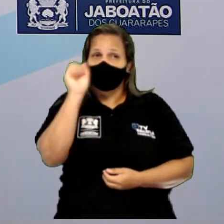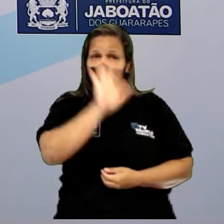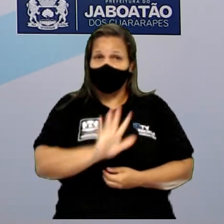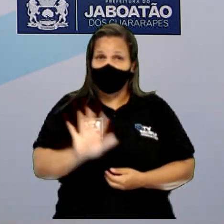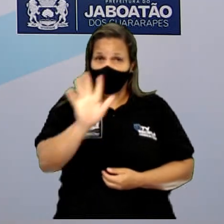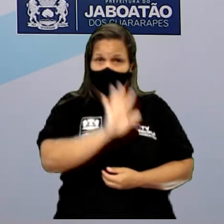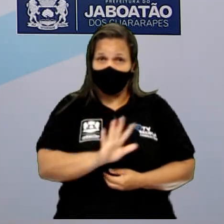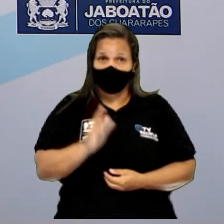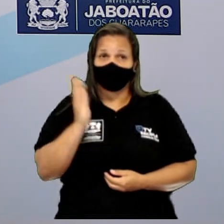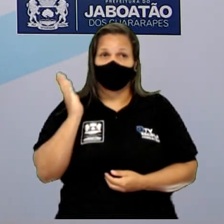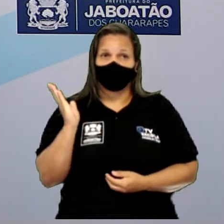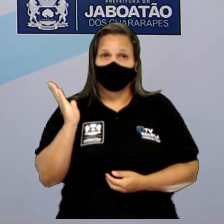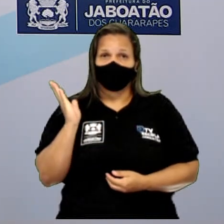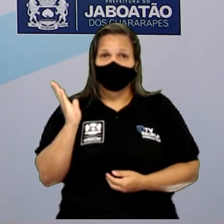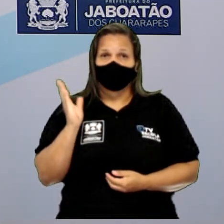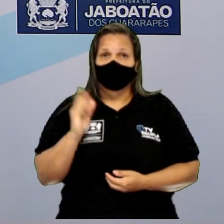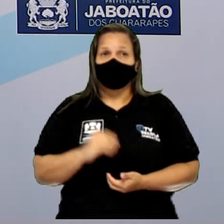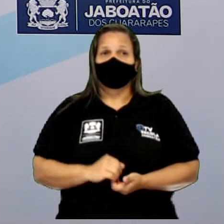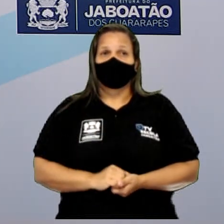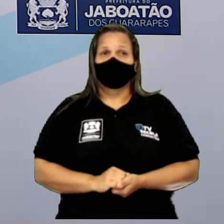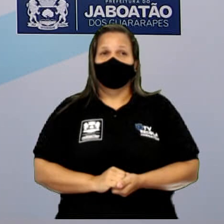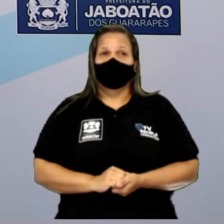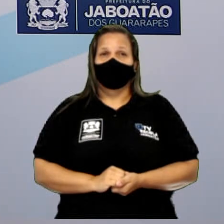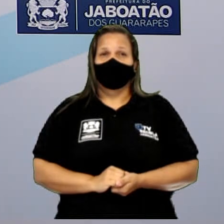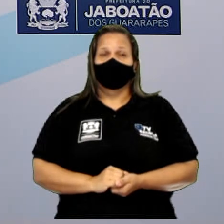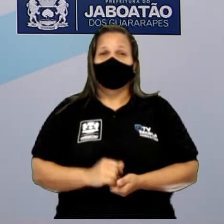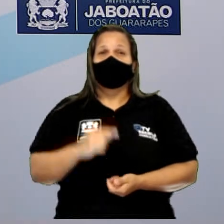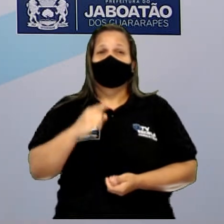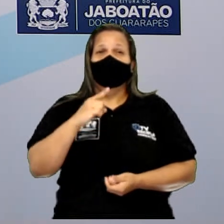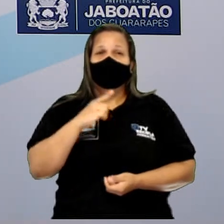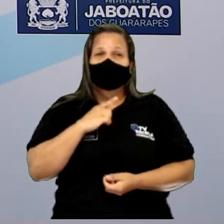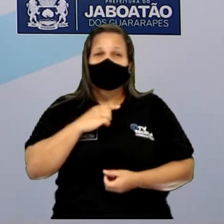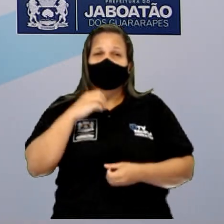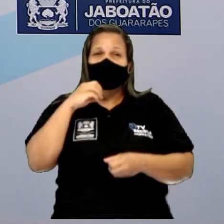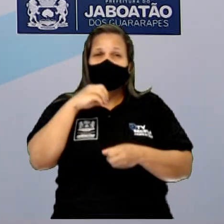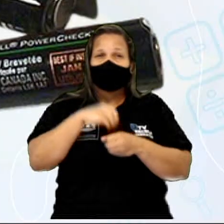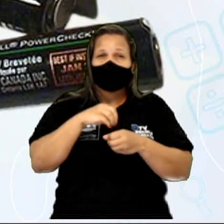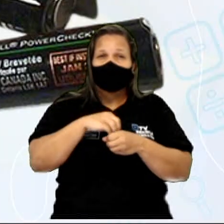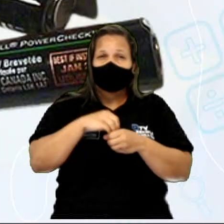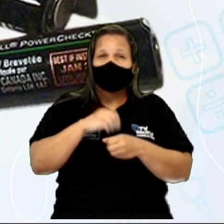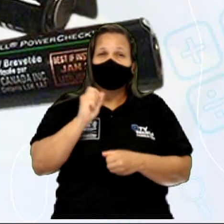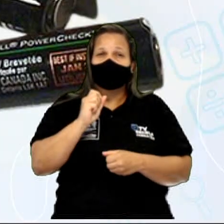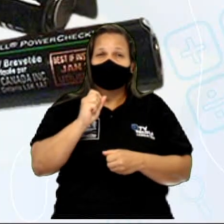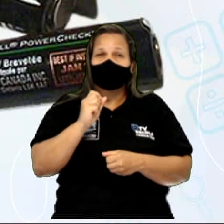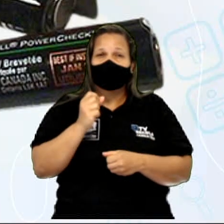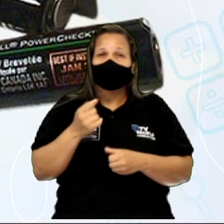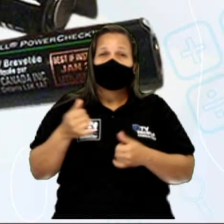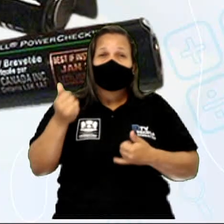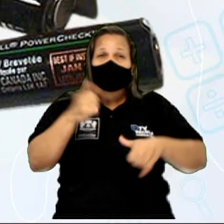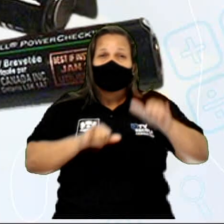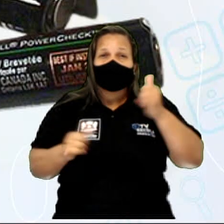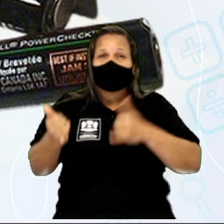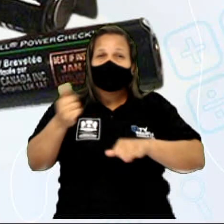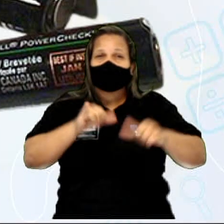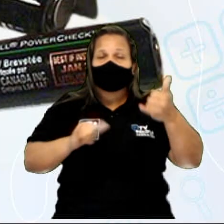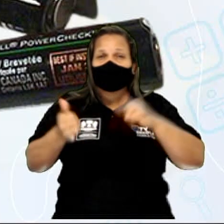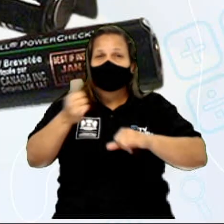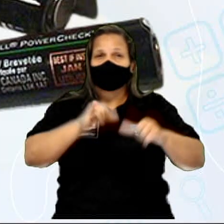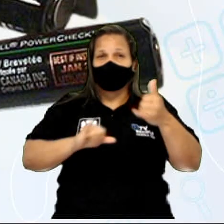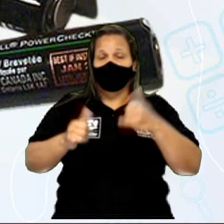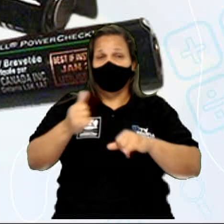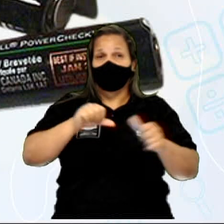falado aqui, elas utilizam o hidróxido de sódio, que é uma substância química. Através de uma reação química, elas